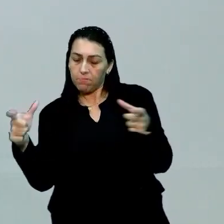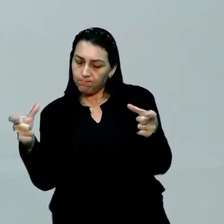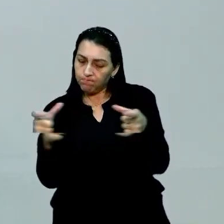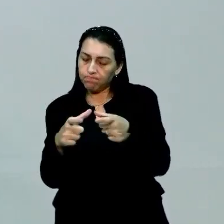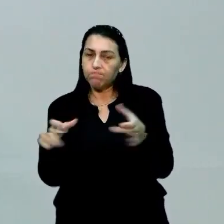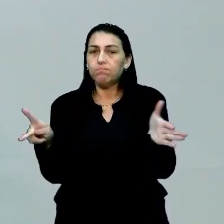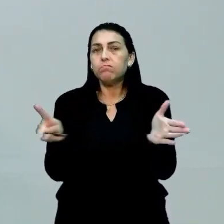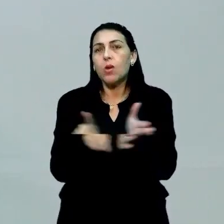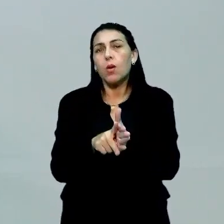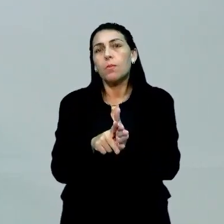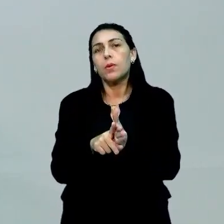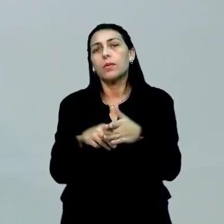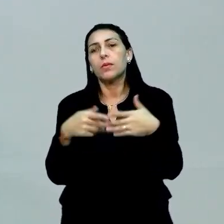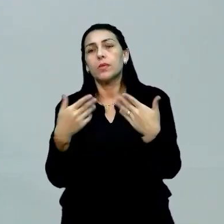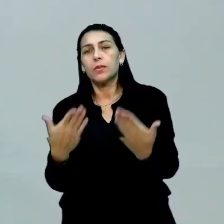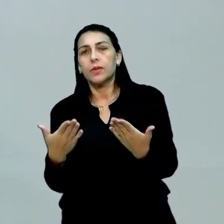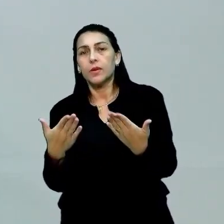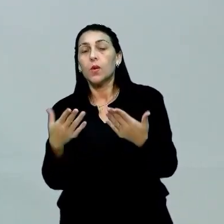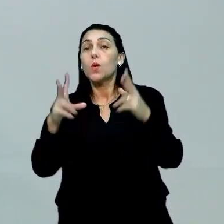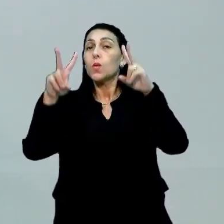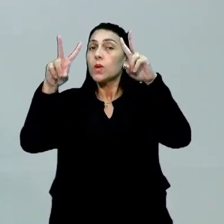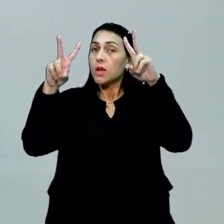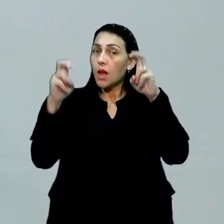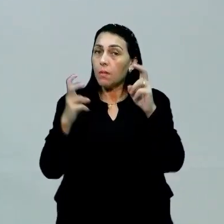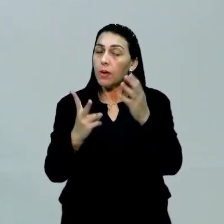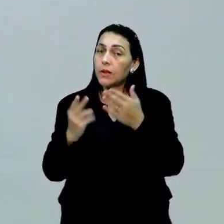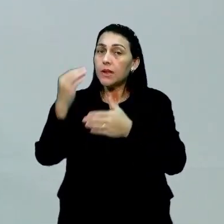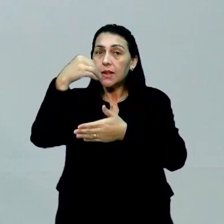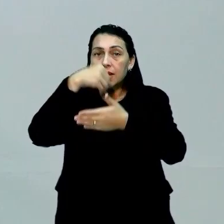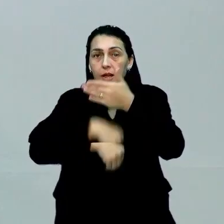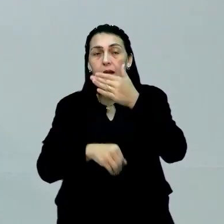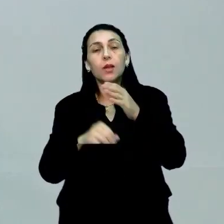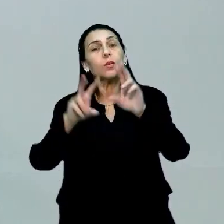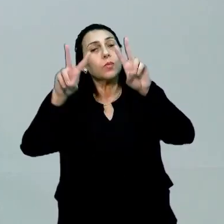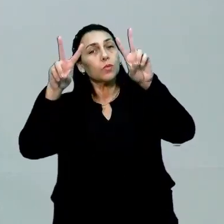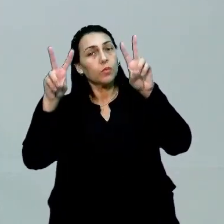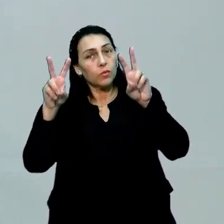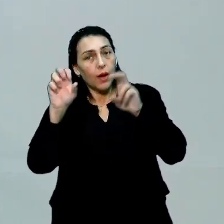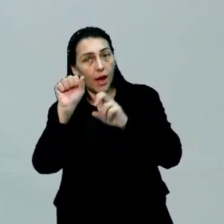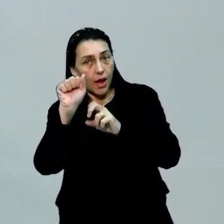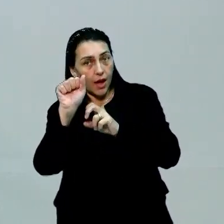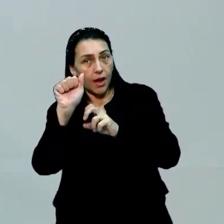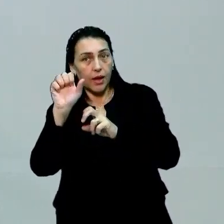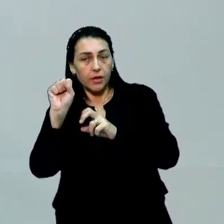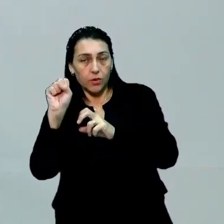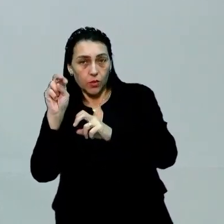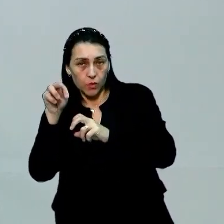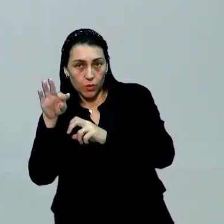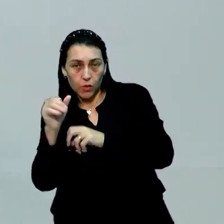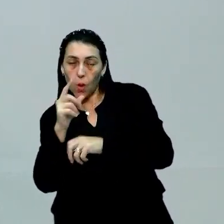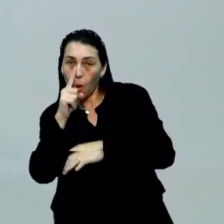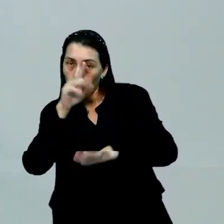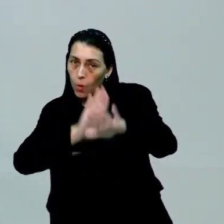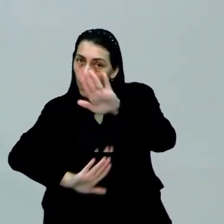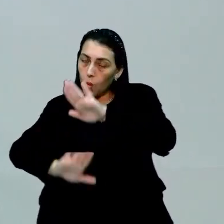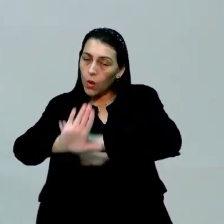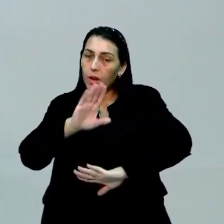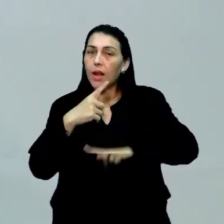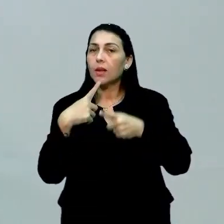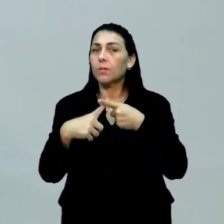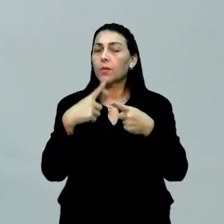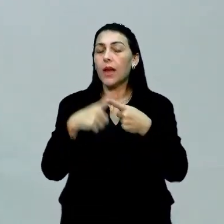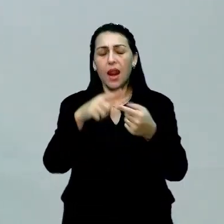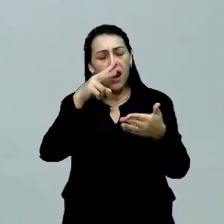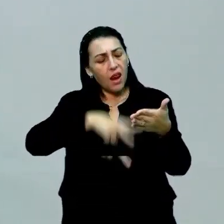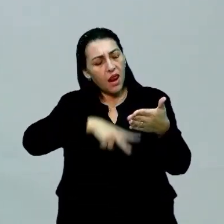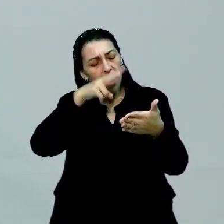específica, né? Então, o tema é um recorte de dentro do assunto. Então, tome muito cuidado, né? Porque, primeiramente, quando você